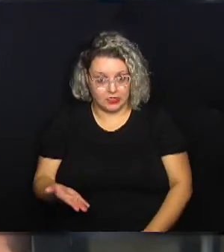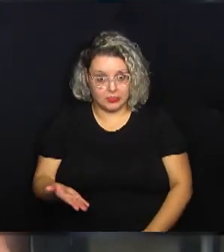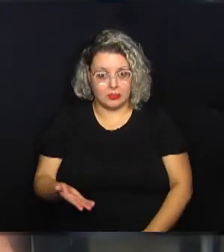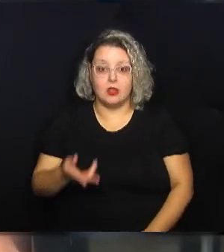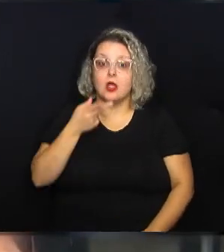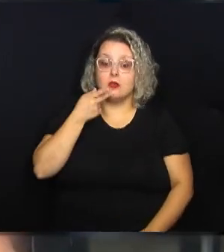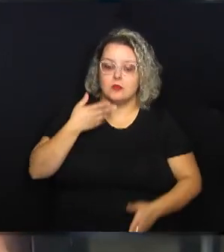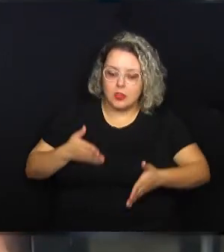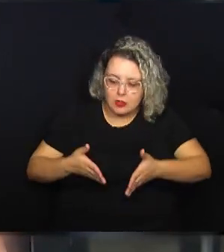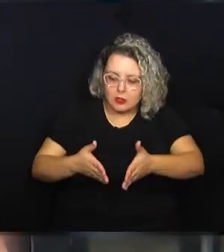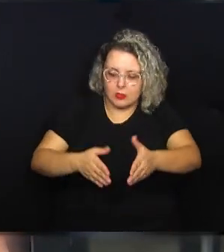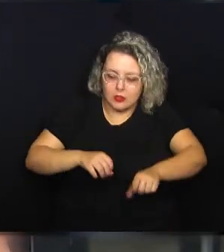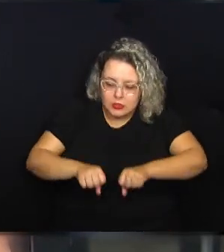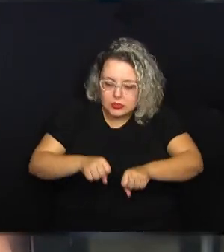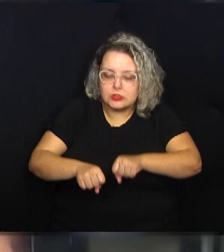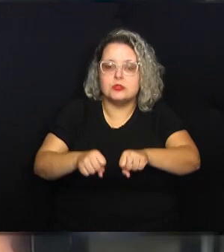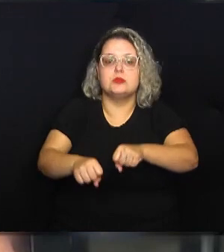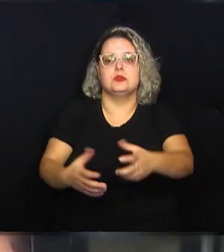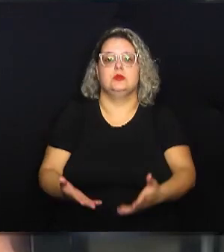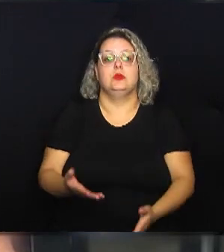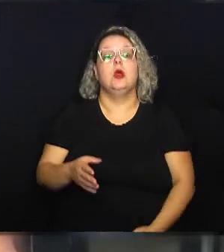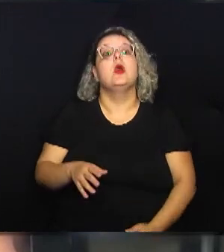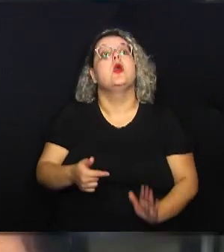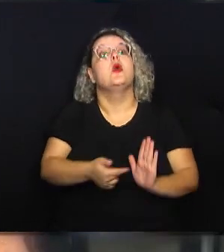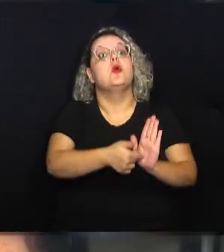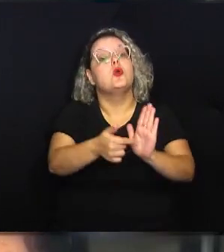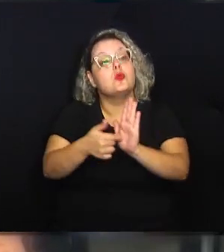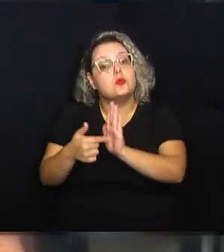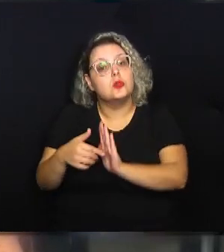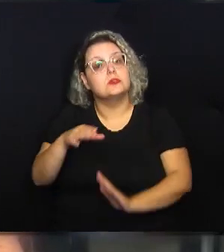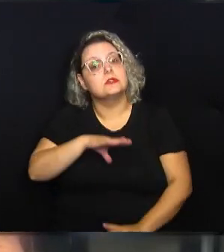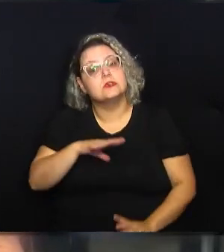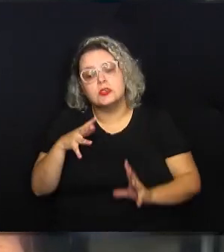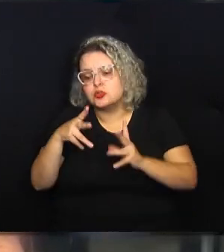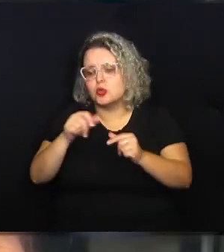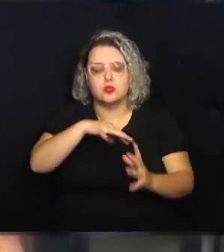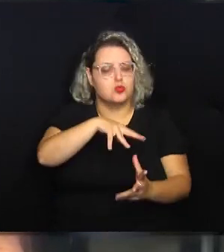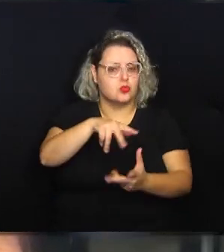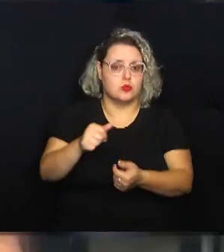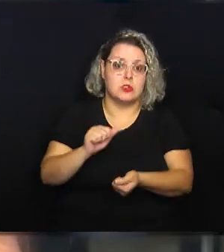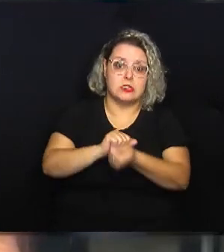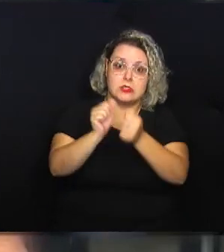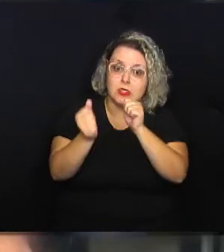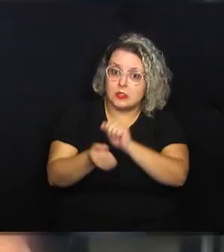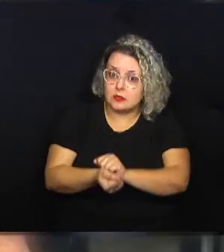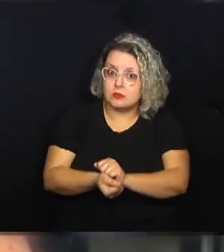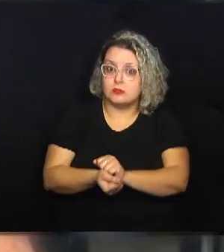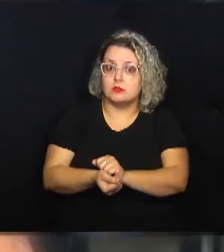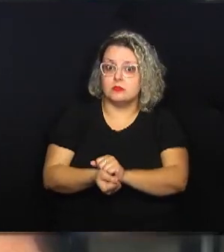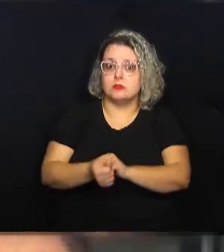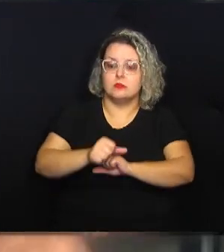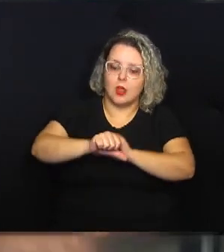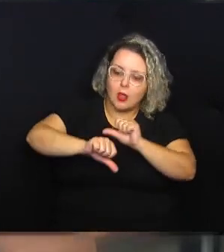aborda a questão das ciclovias, e mostra os exemplos de cidades no mundo que estão se